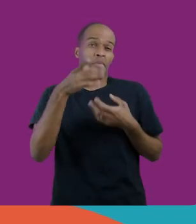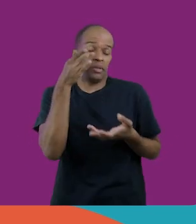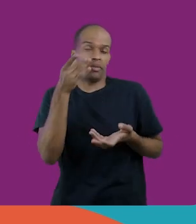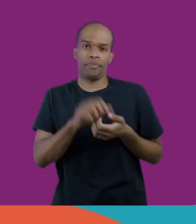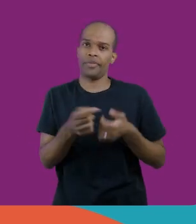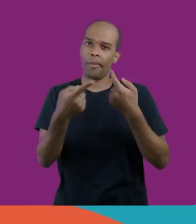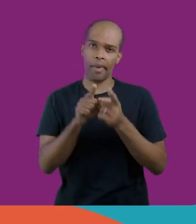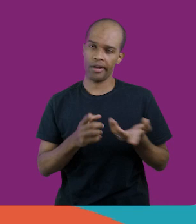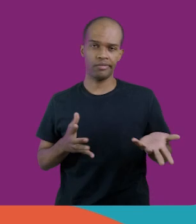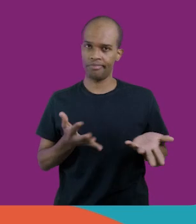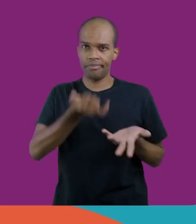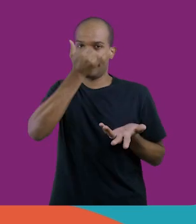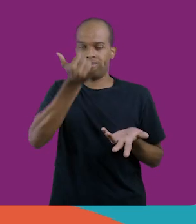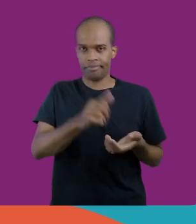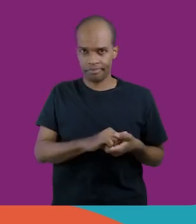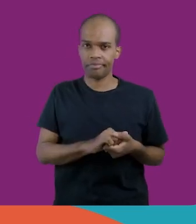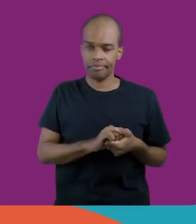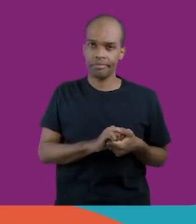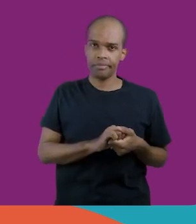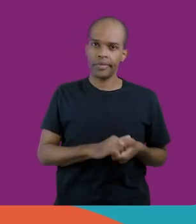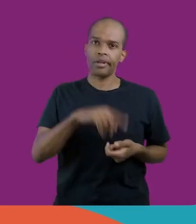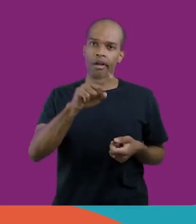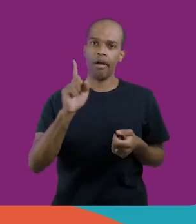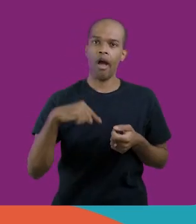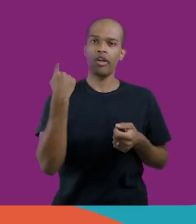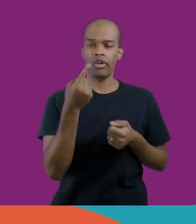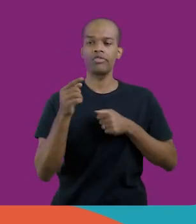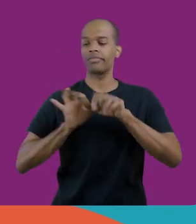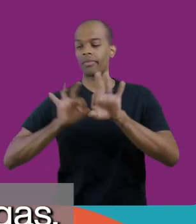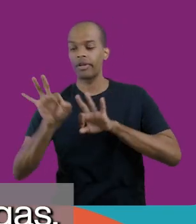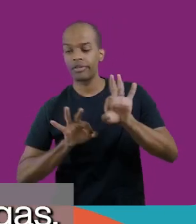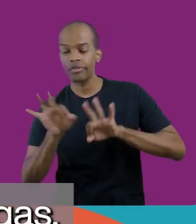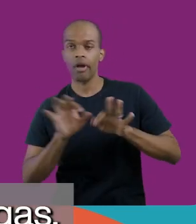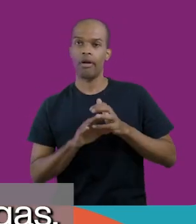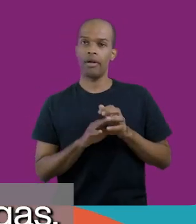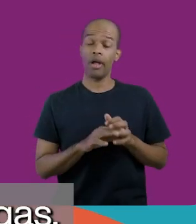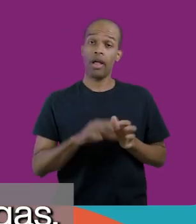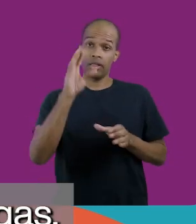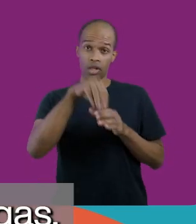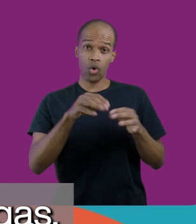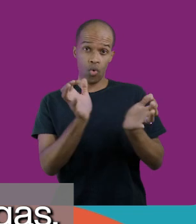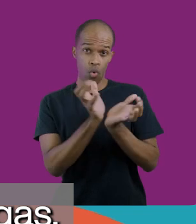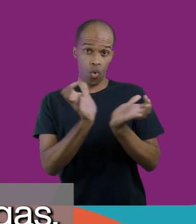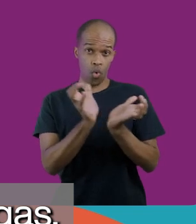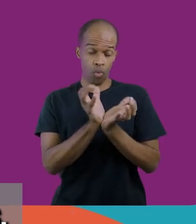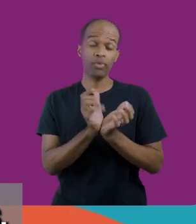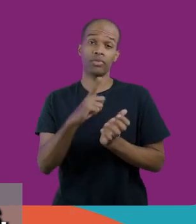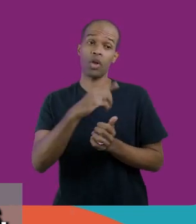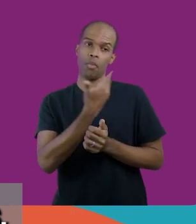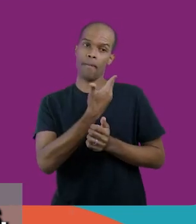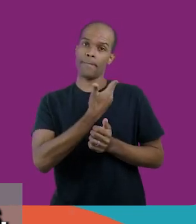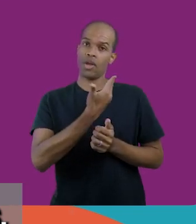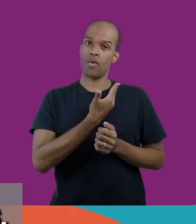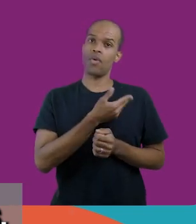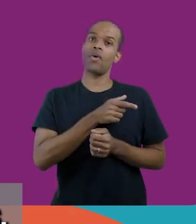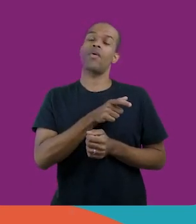Mas aí, não foi o que aconteceu. Nós fomos planejar, então, nós temos na nossa equipe de colegas, uma colega